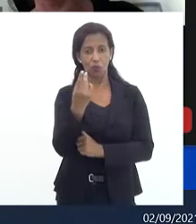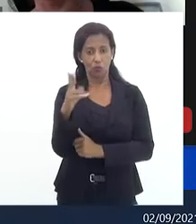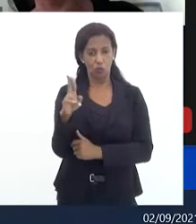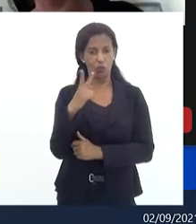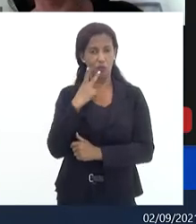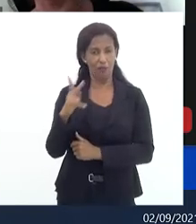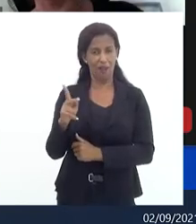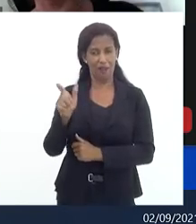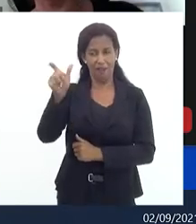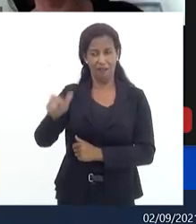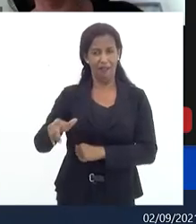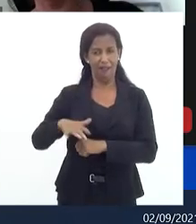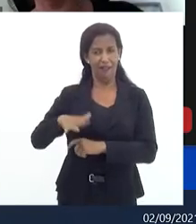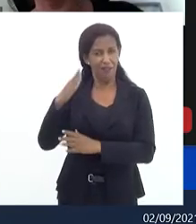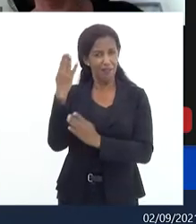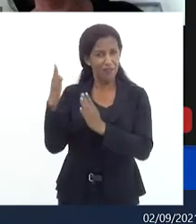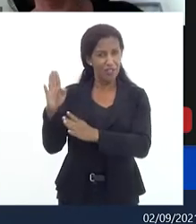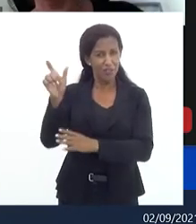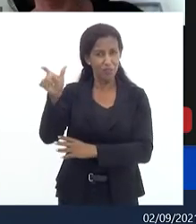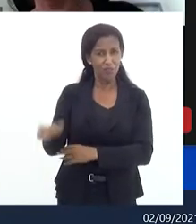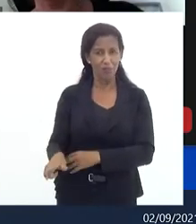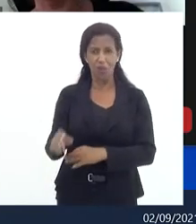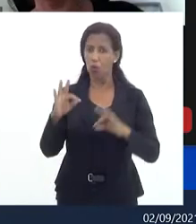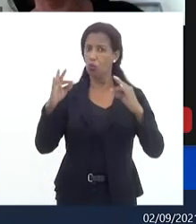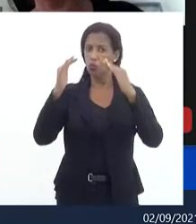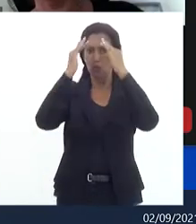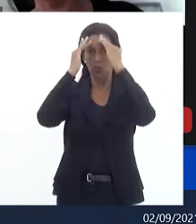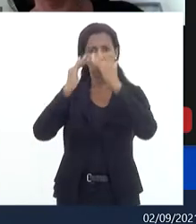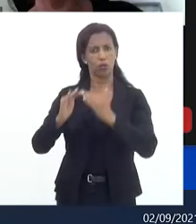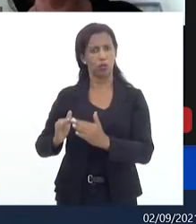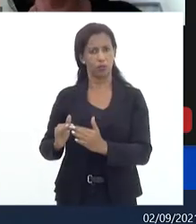vítimas gente supostas vítimas com todo respeito